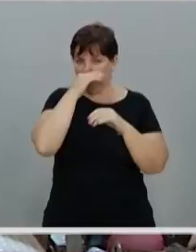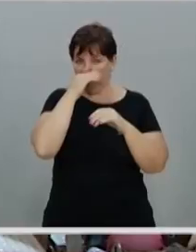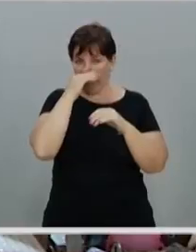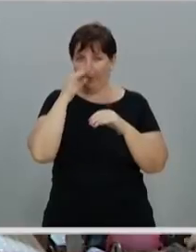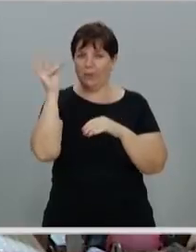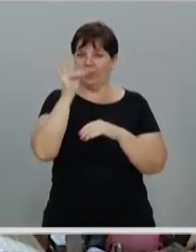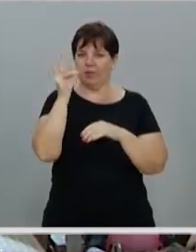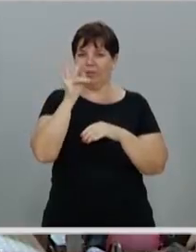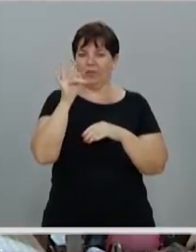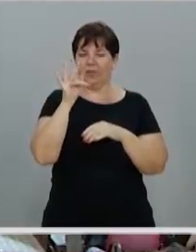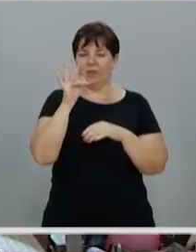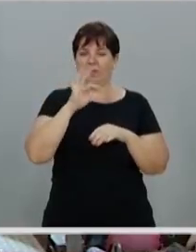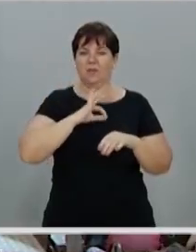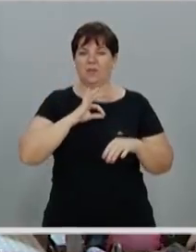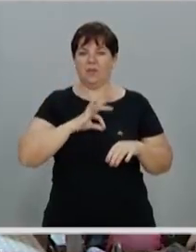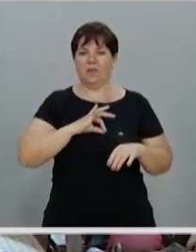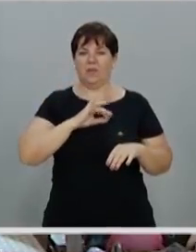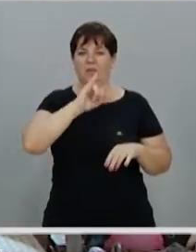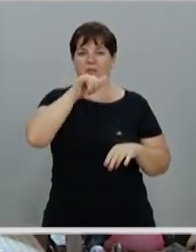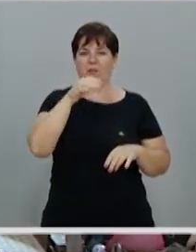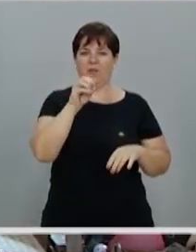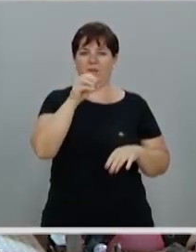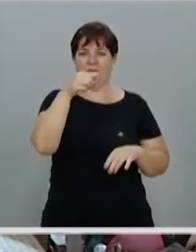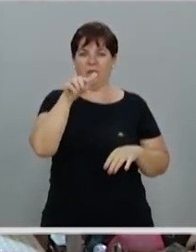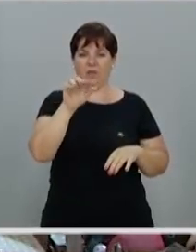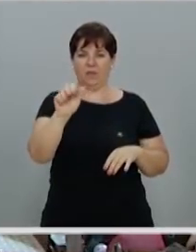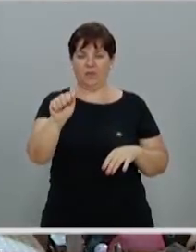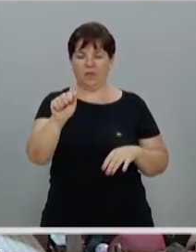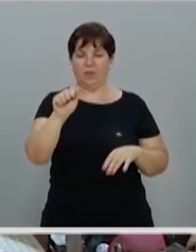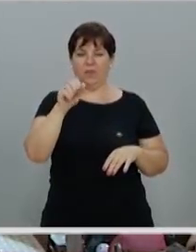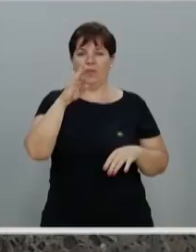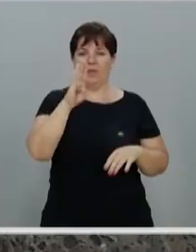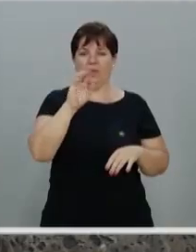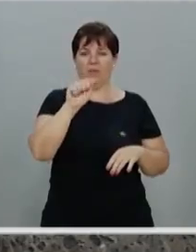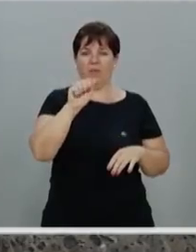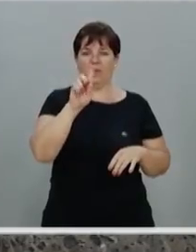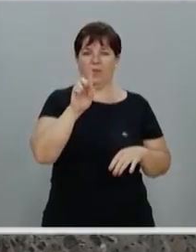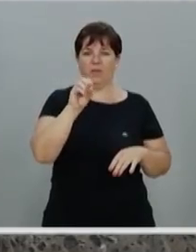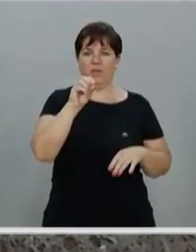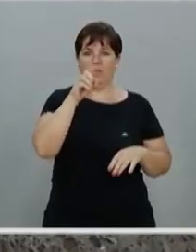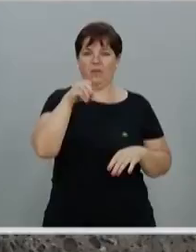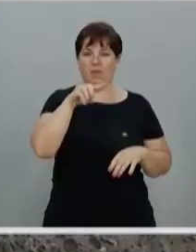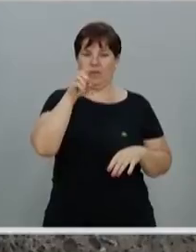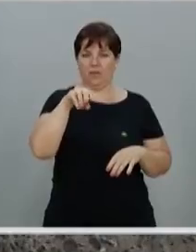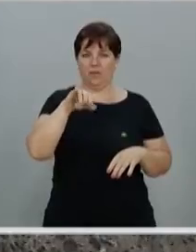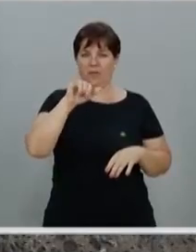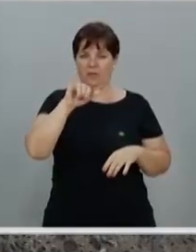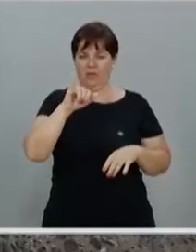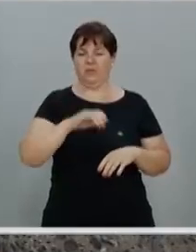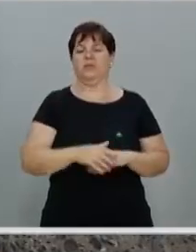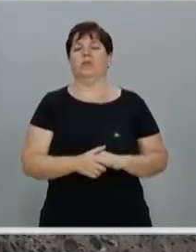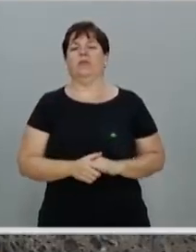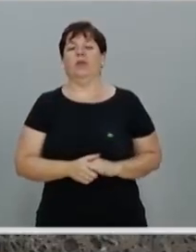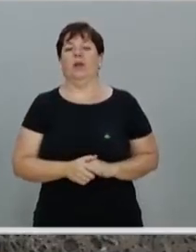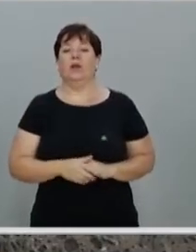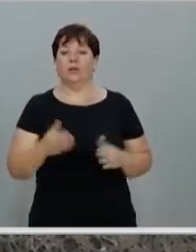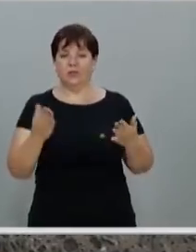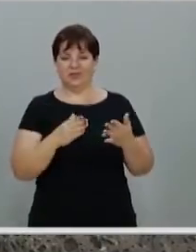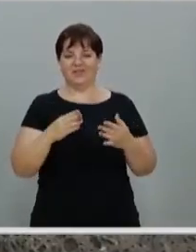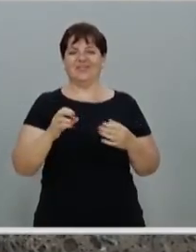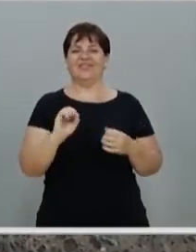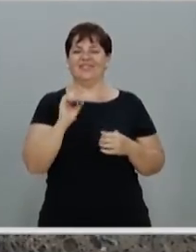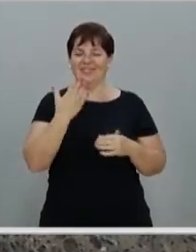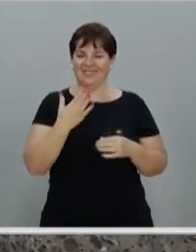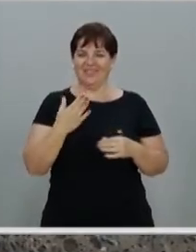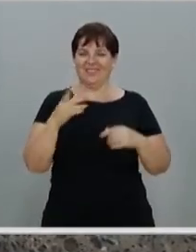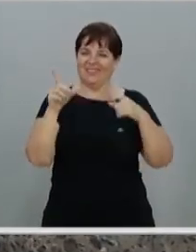Bagosi, e hoje nessa festa importante da igreja, onde nós celebramos o evangelista São